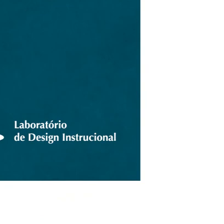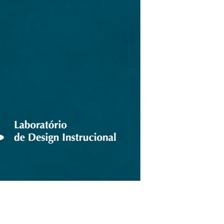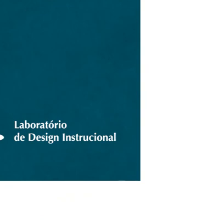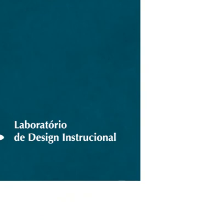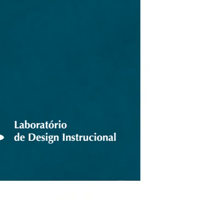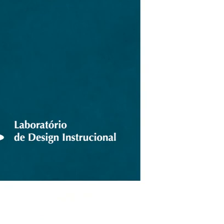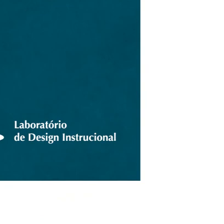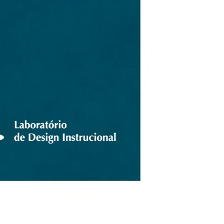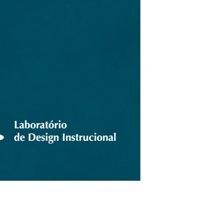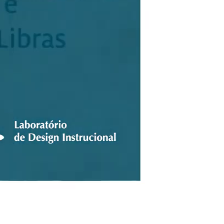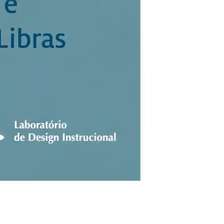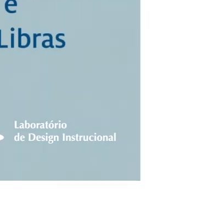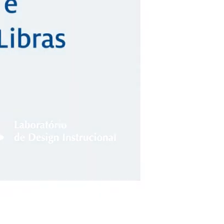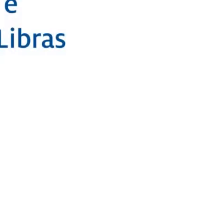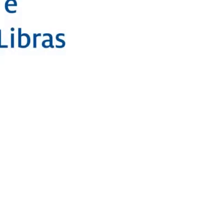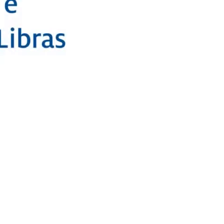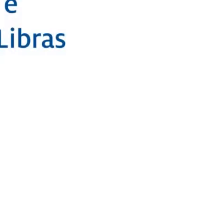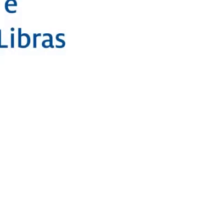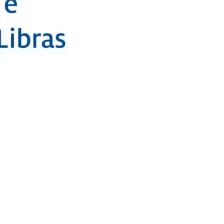Tchau! Tchau! Tchau!